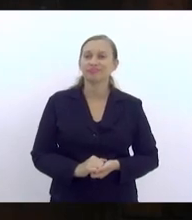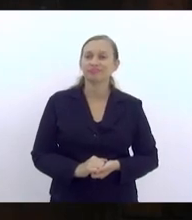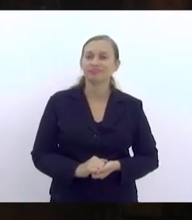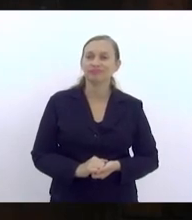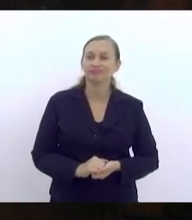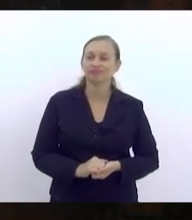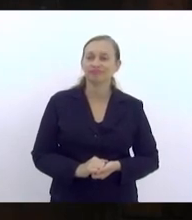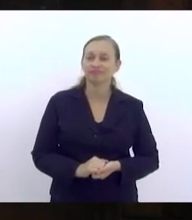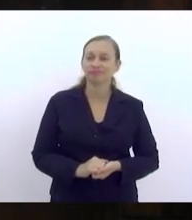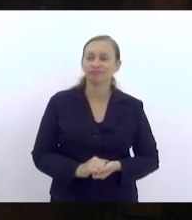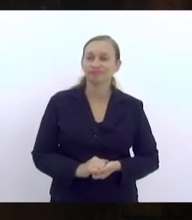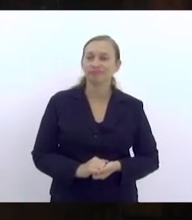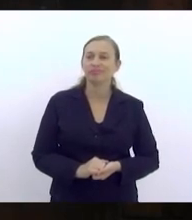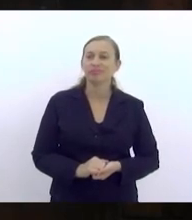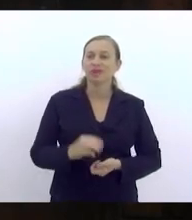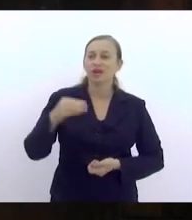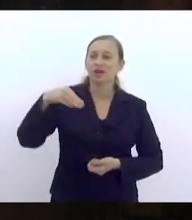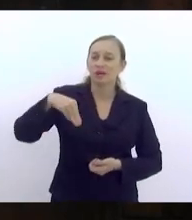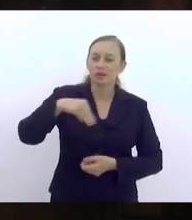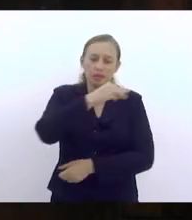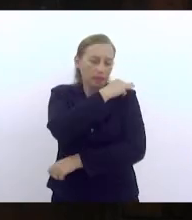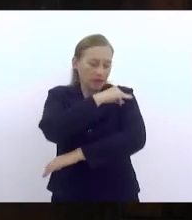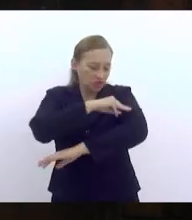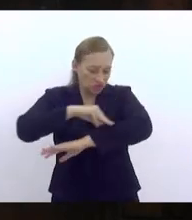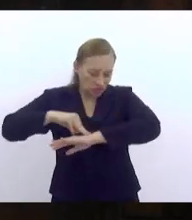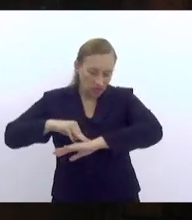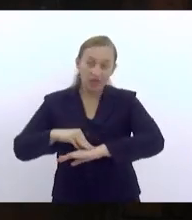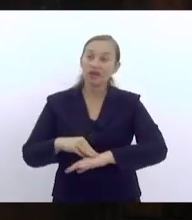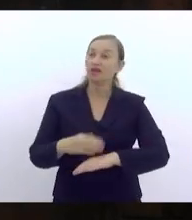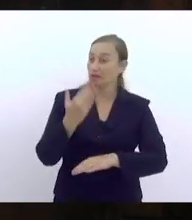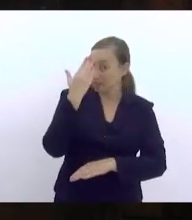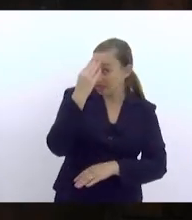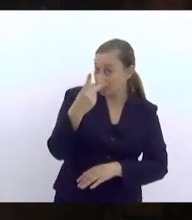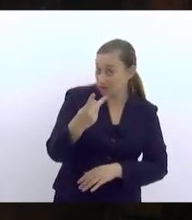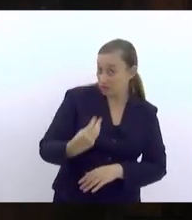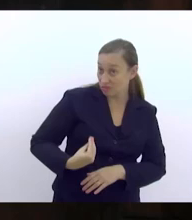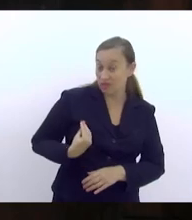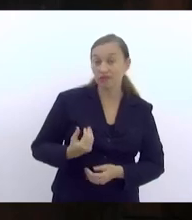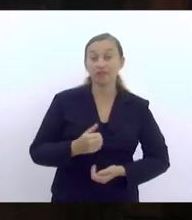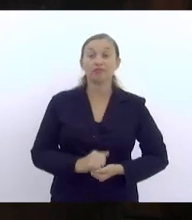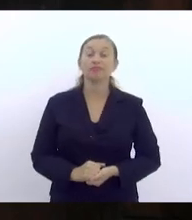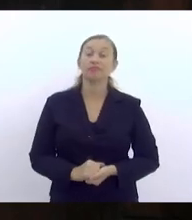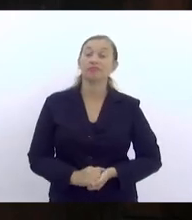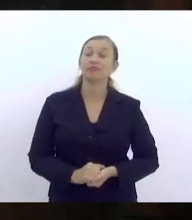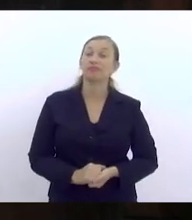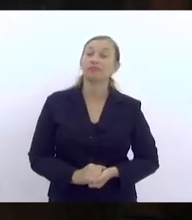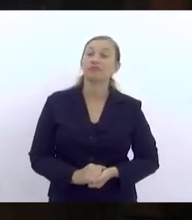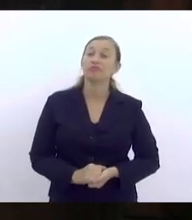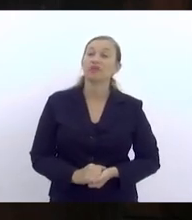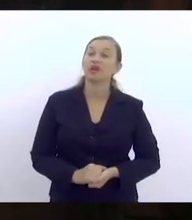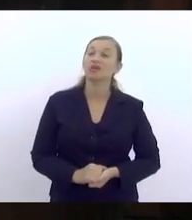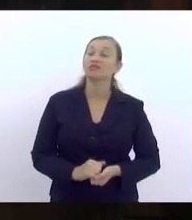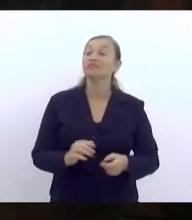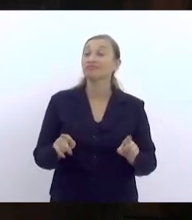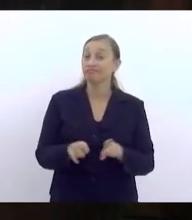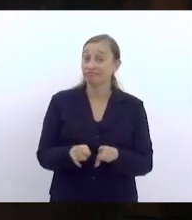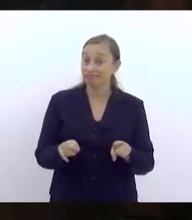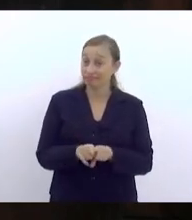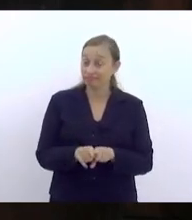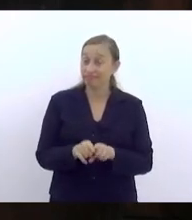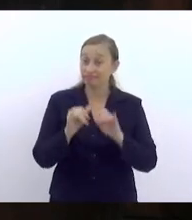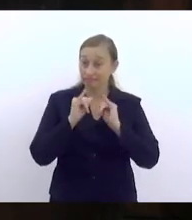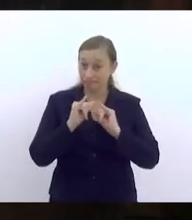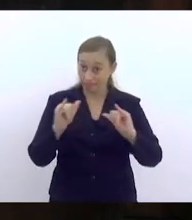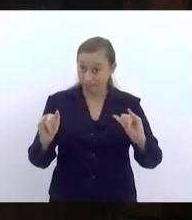concentrados de Magé. Então, obrigado pela presença de vocês. Ah, e também um